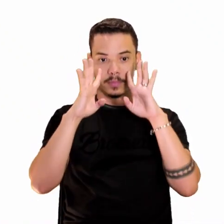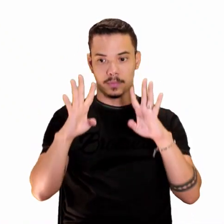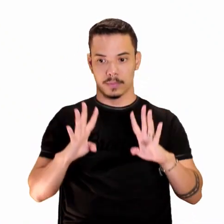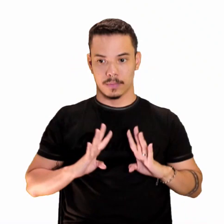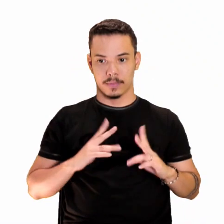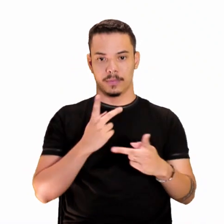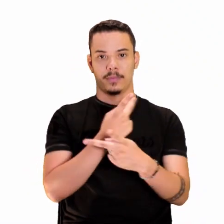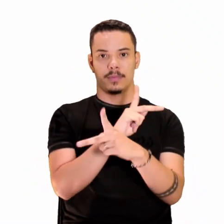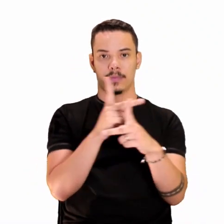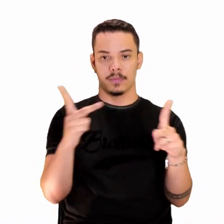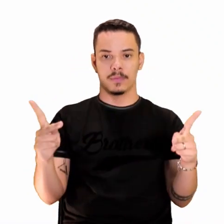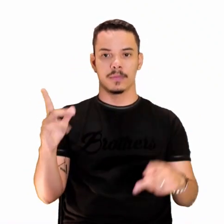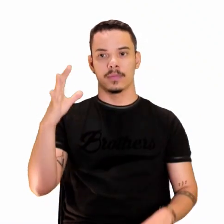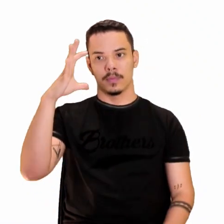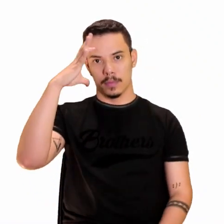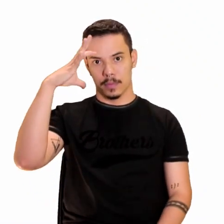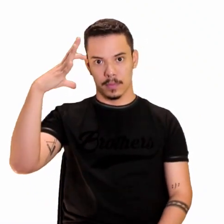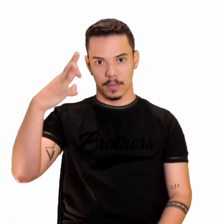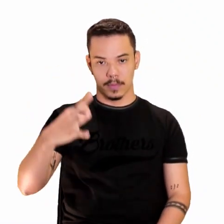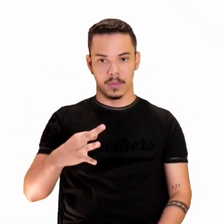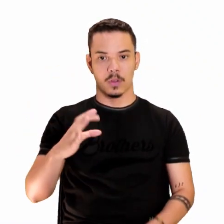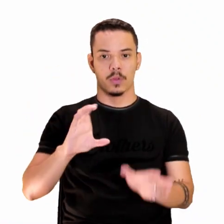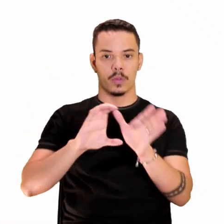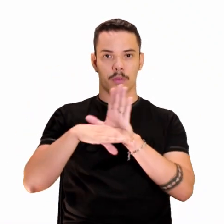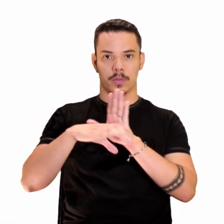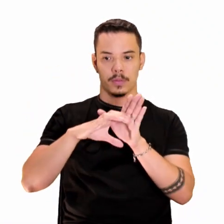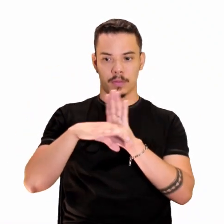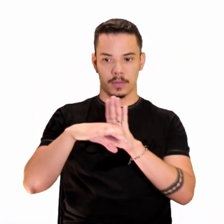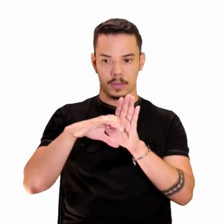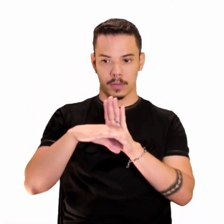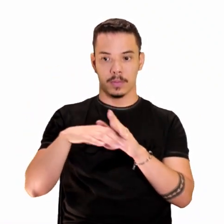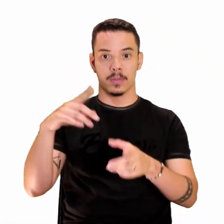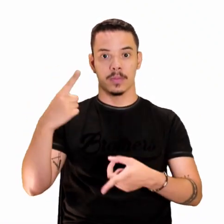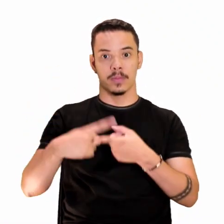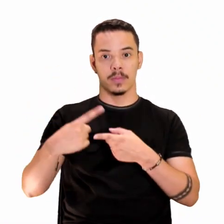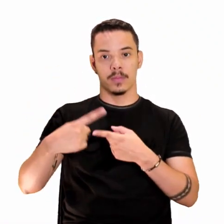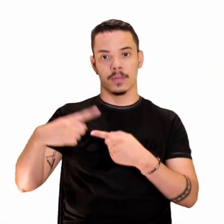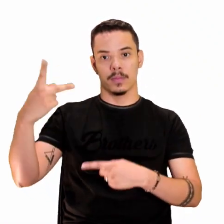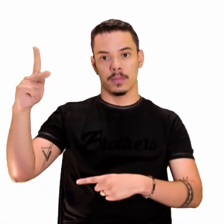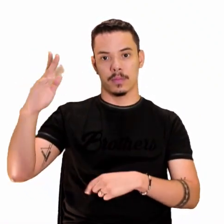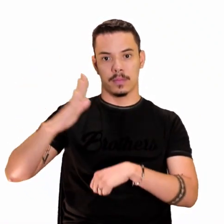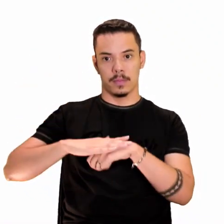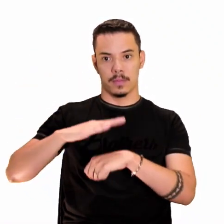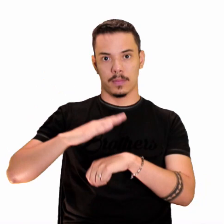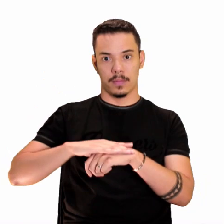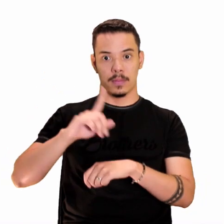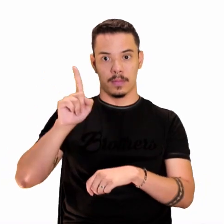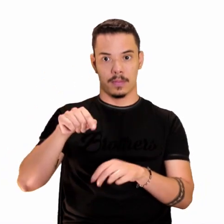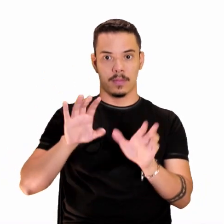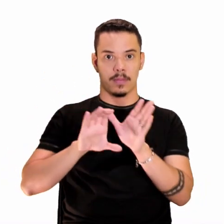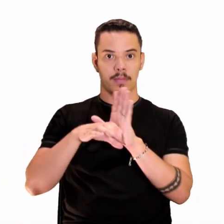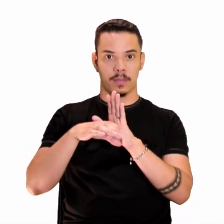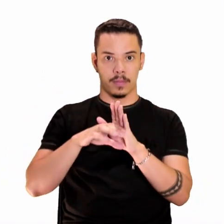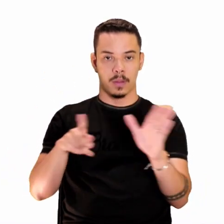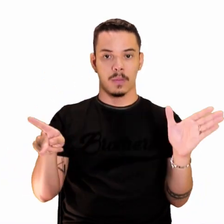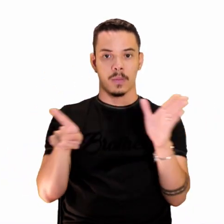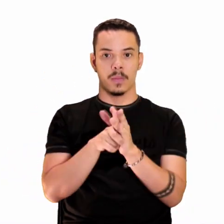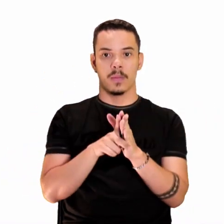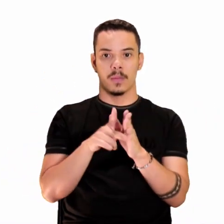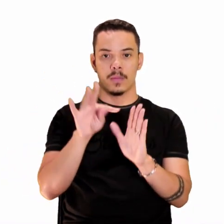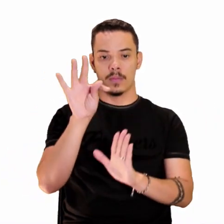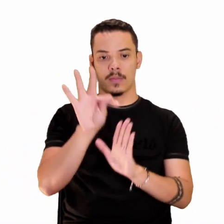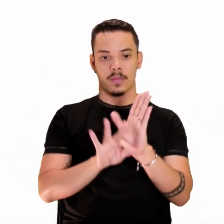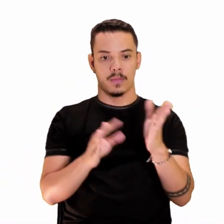para a compreensão do conceito, né? Este é o nosso conceito, aliás, o conceito de